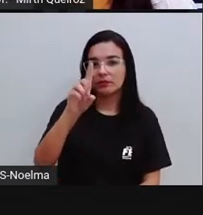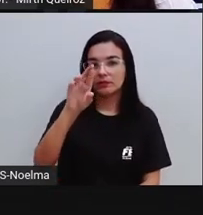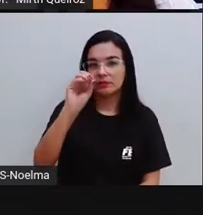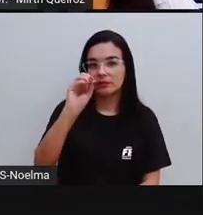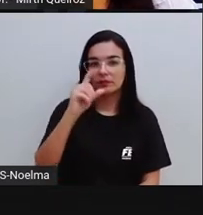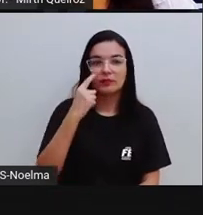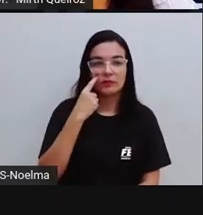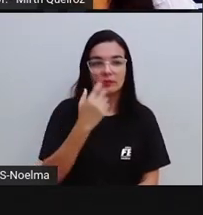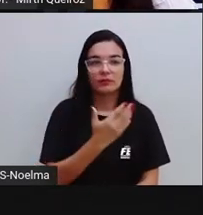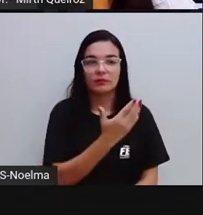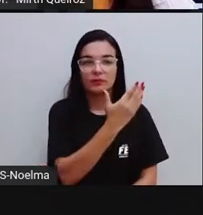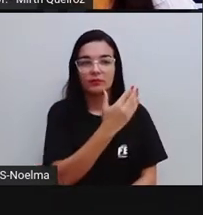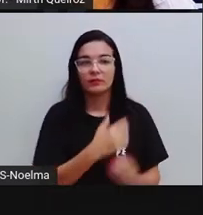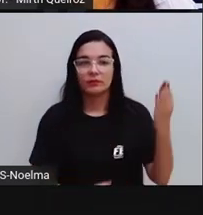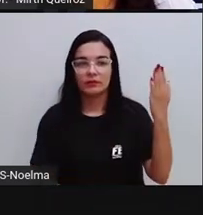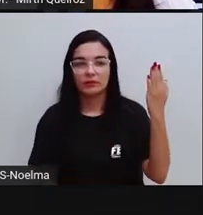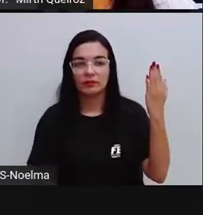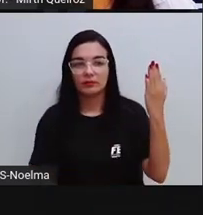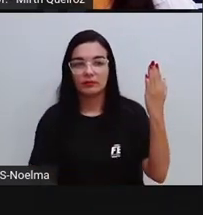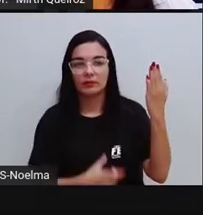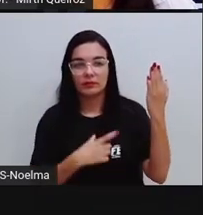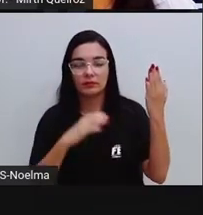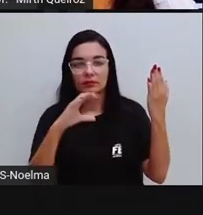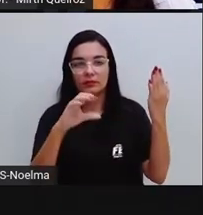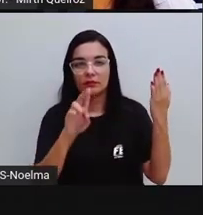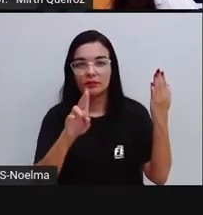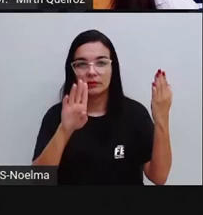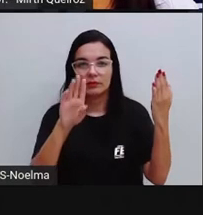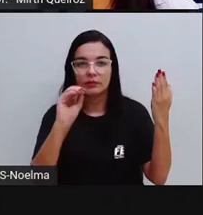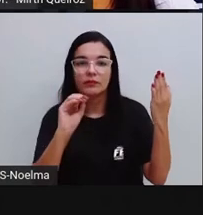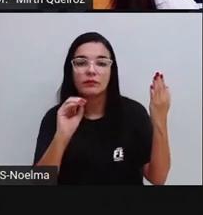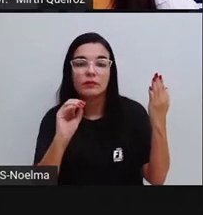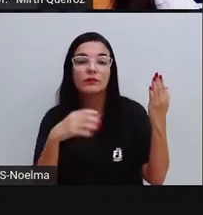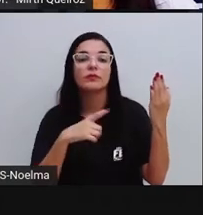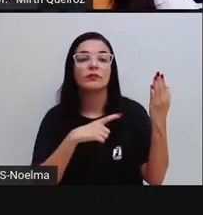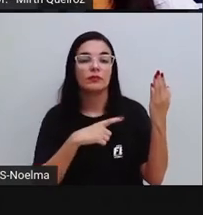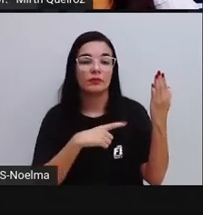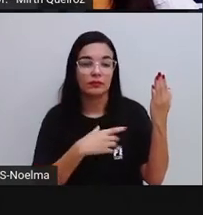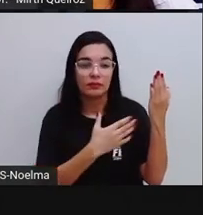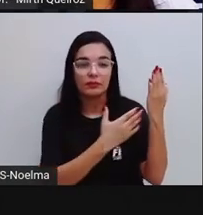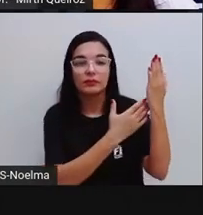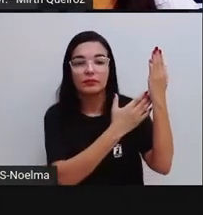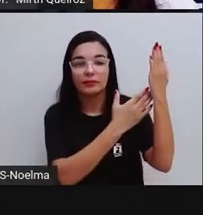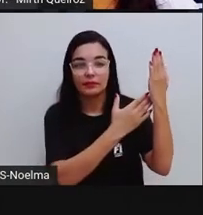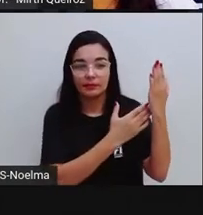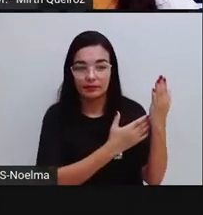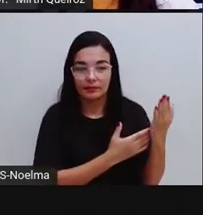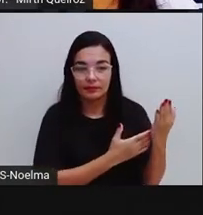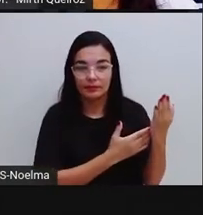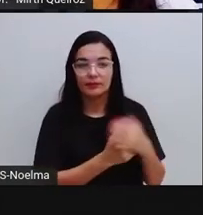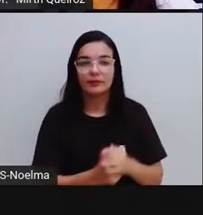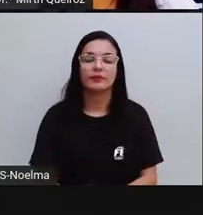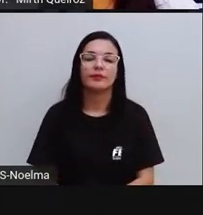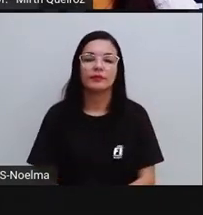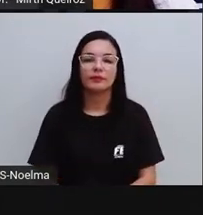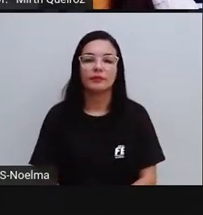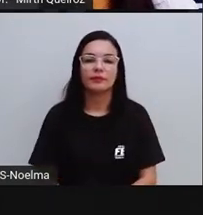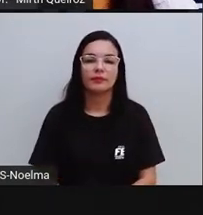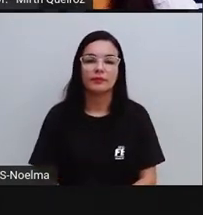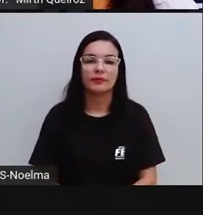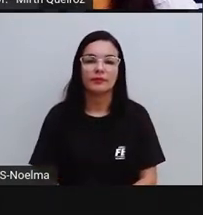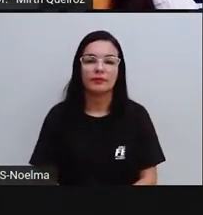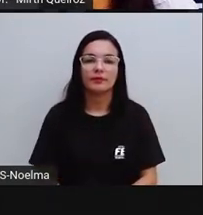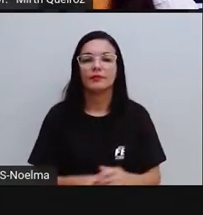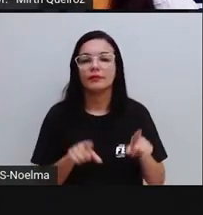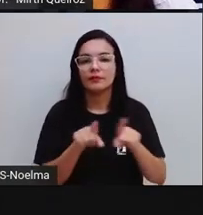Nós temos o cubo que é formado aí por faces, né? Quadradas. Nós